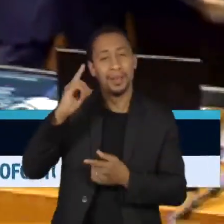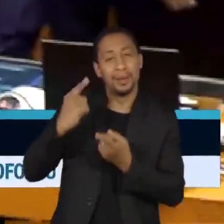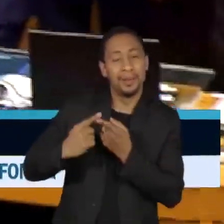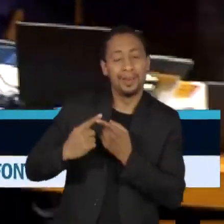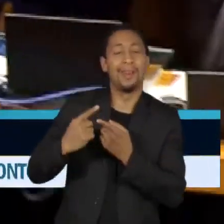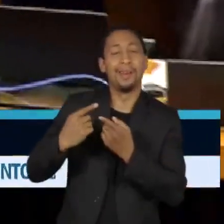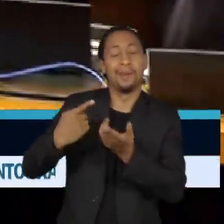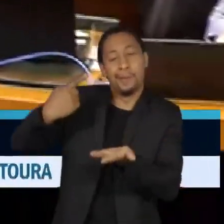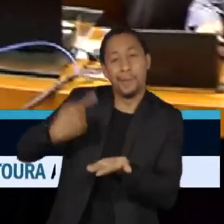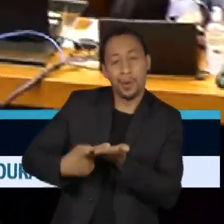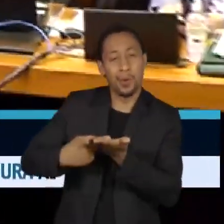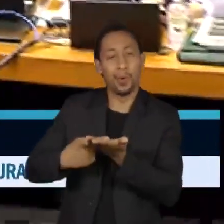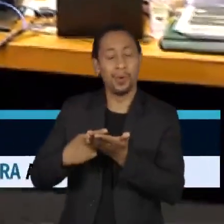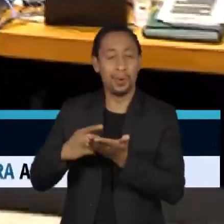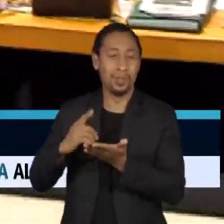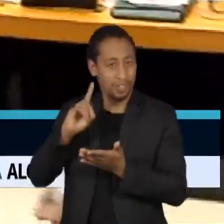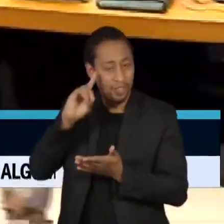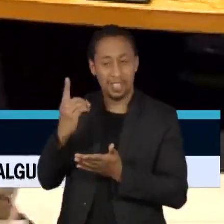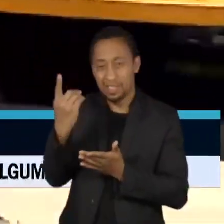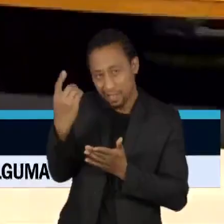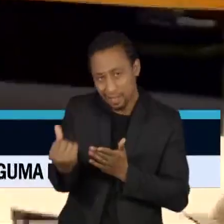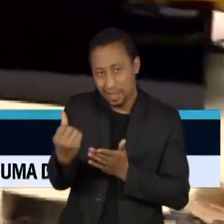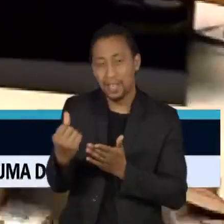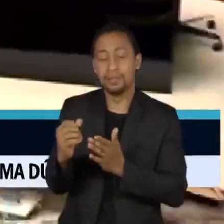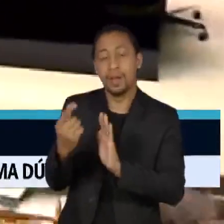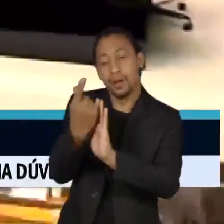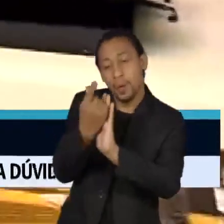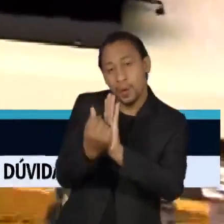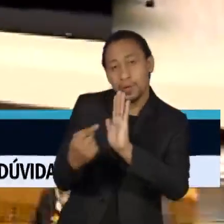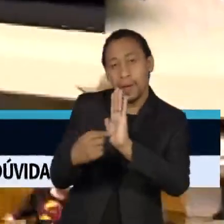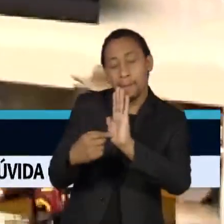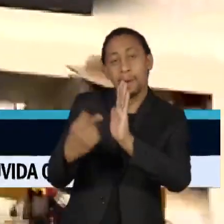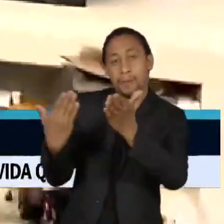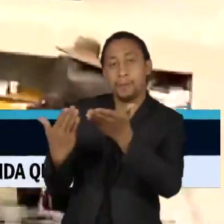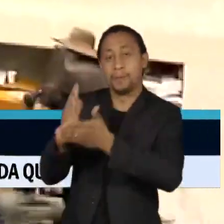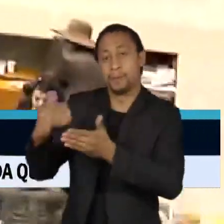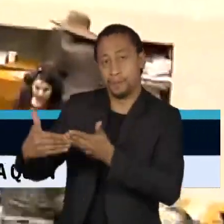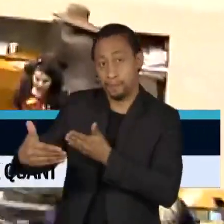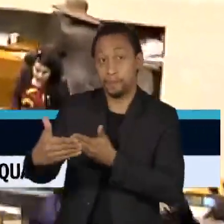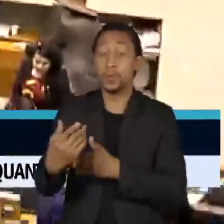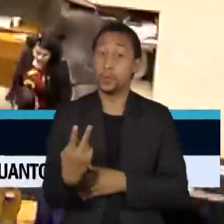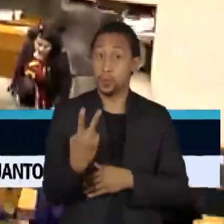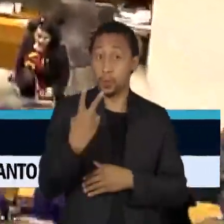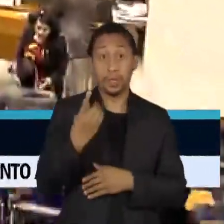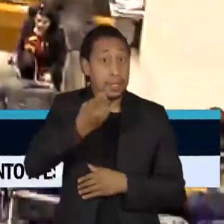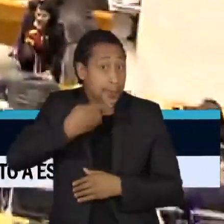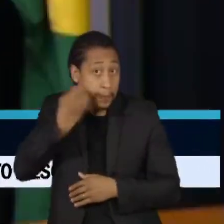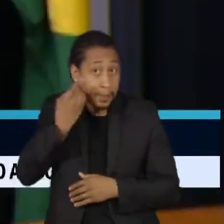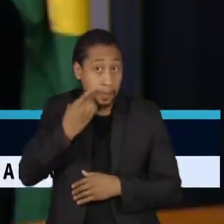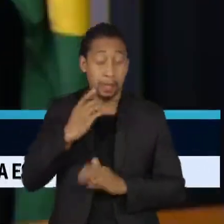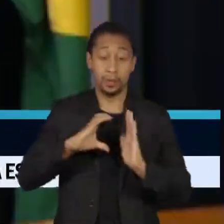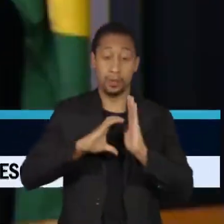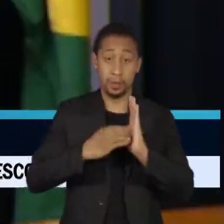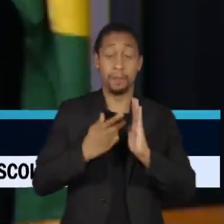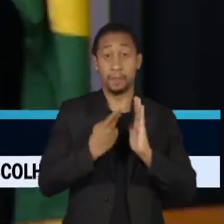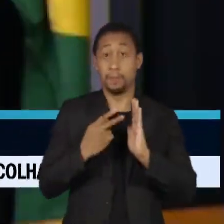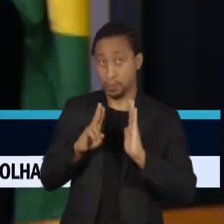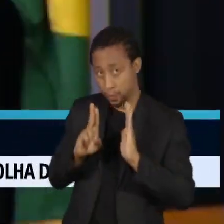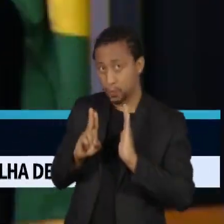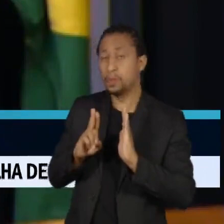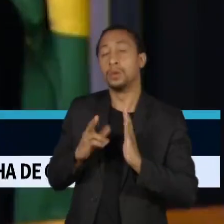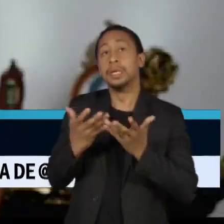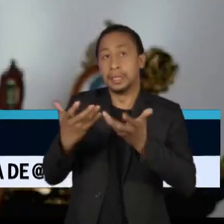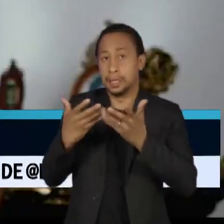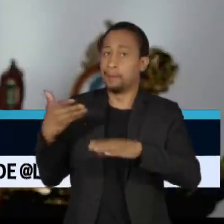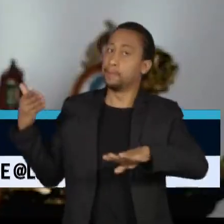primeiro movimento será a escolha do relator do texto. Dois deputados do União Brasil disputam a vaga, Celso Sabino,